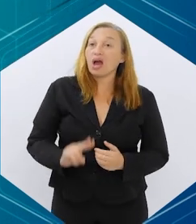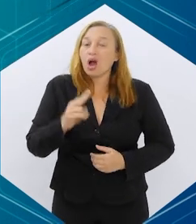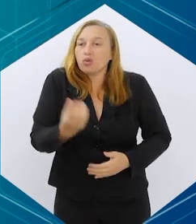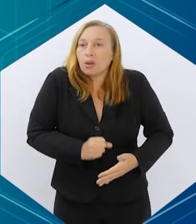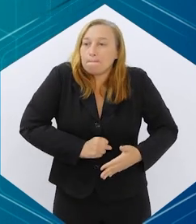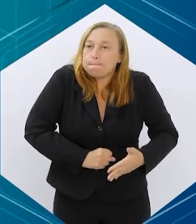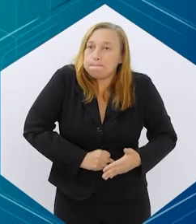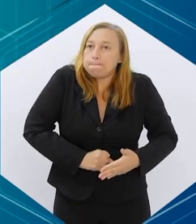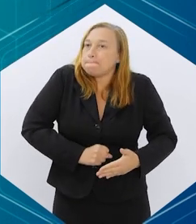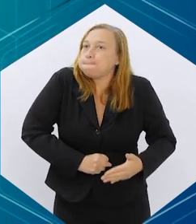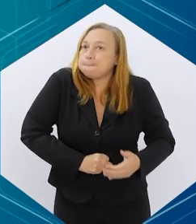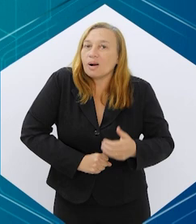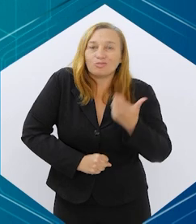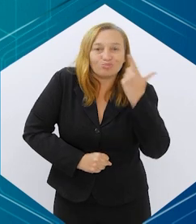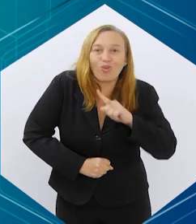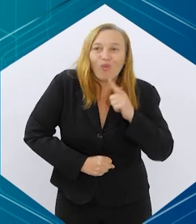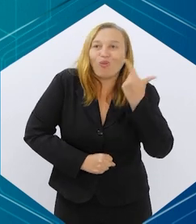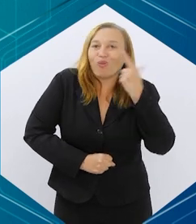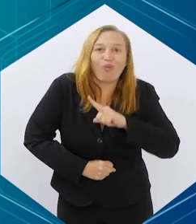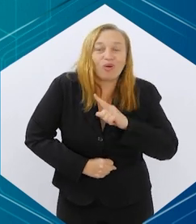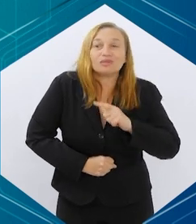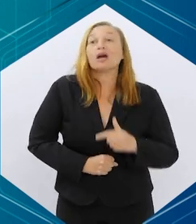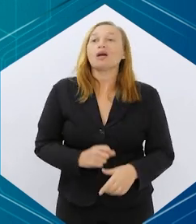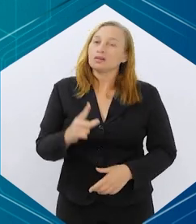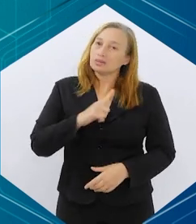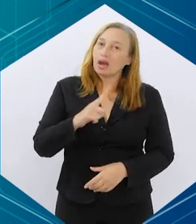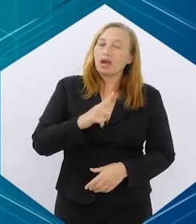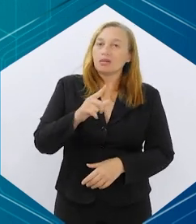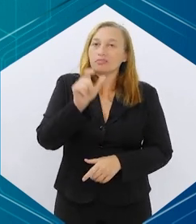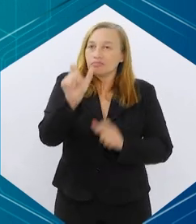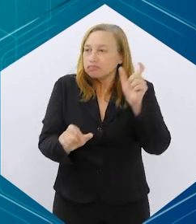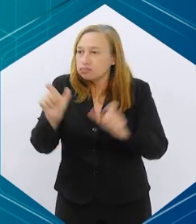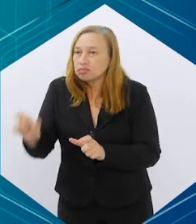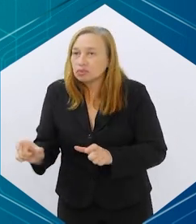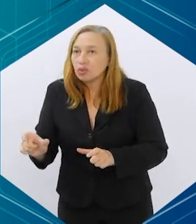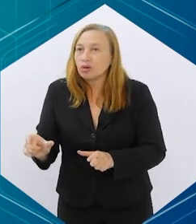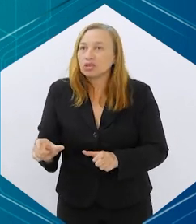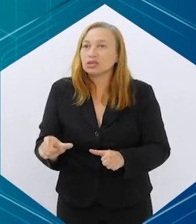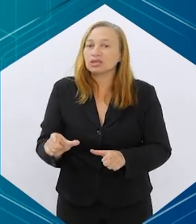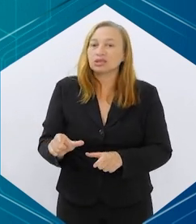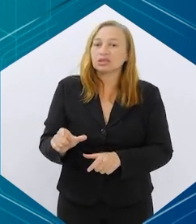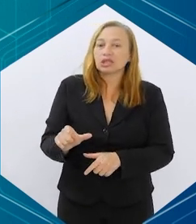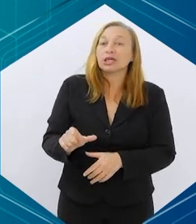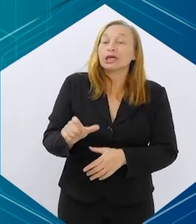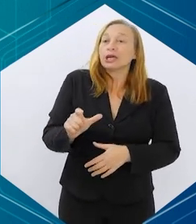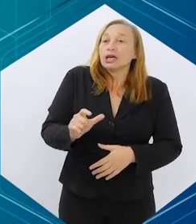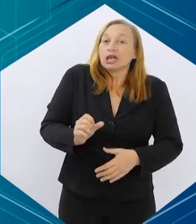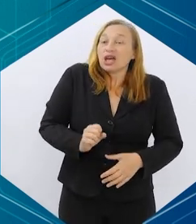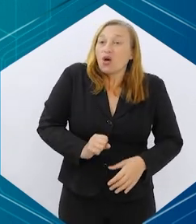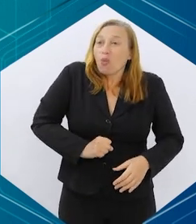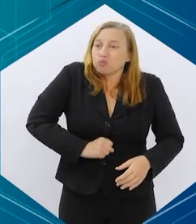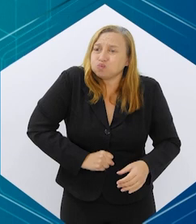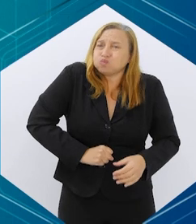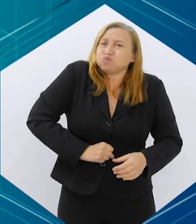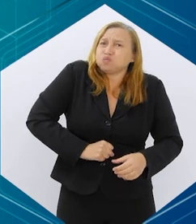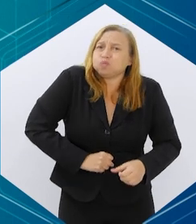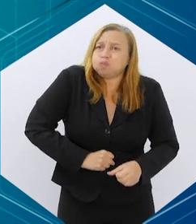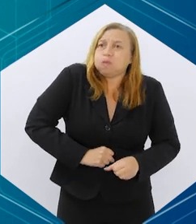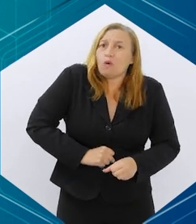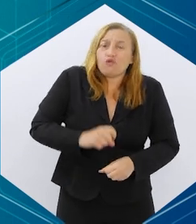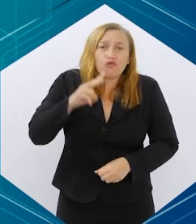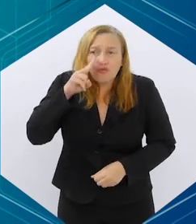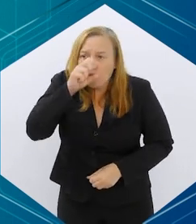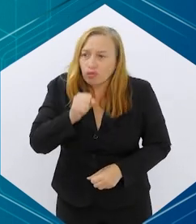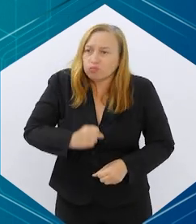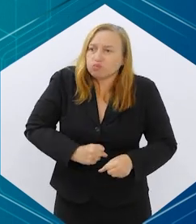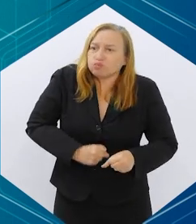prisão de ventre, né, e existem até casos que trabalham em emergência de fecaloma, que é uma fezes muito endurecida,